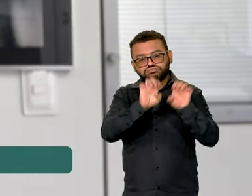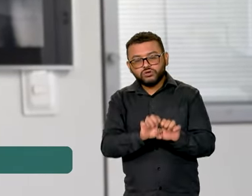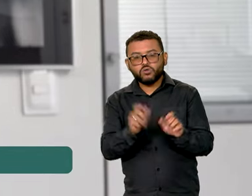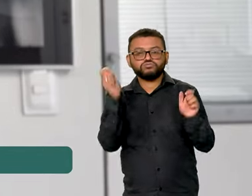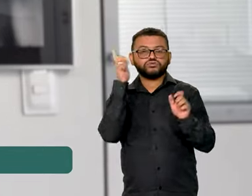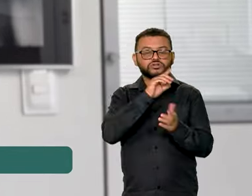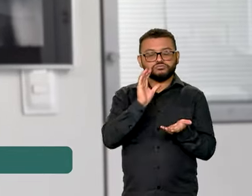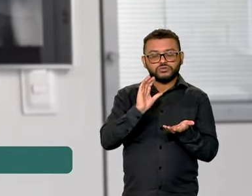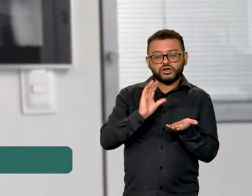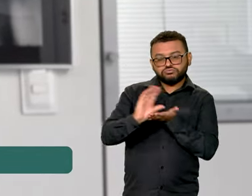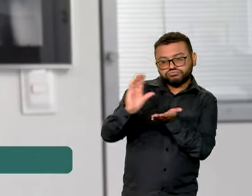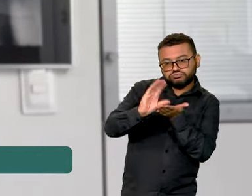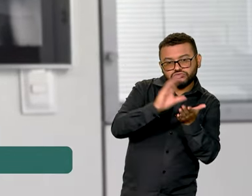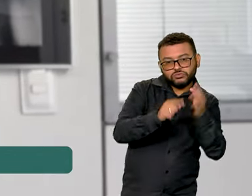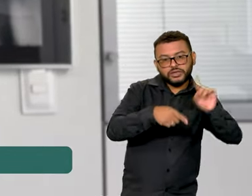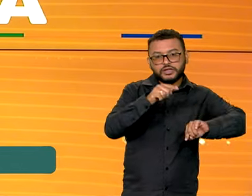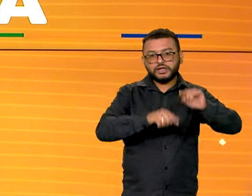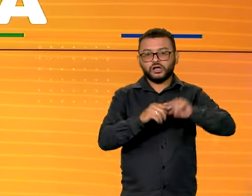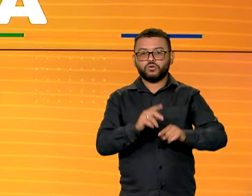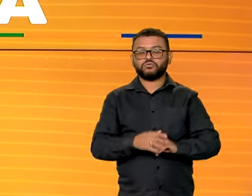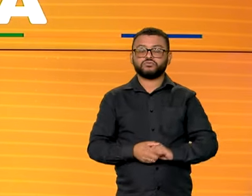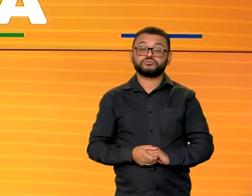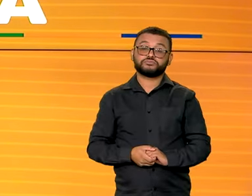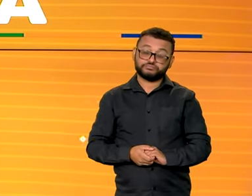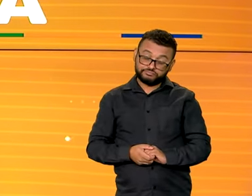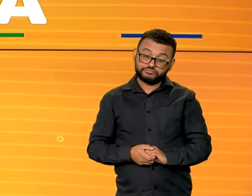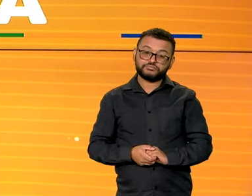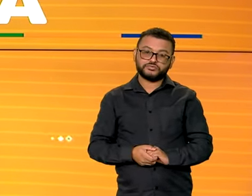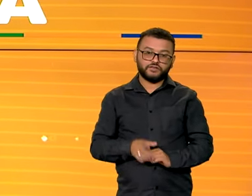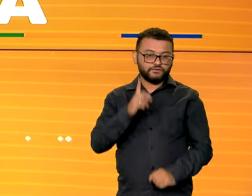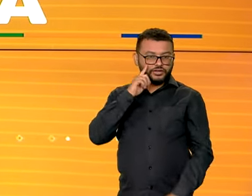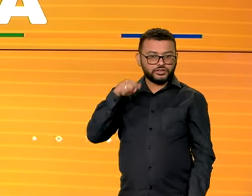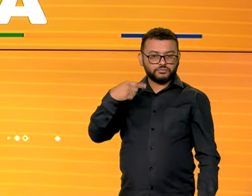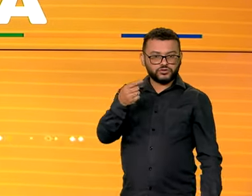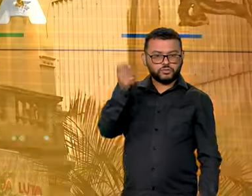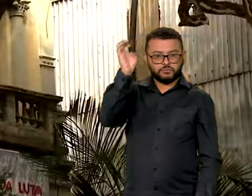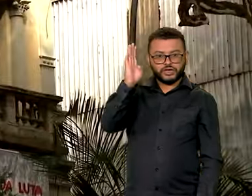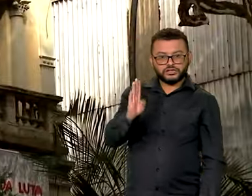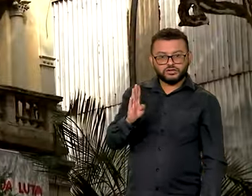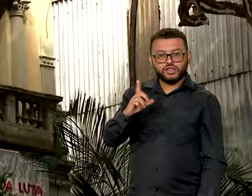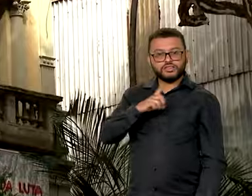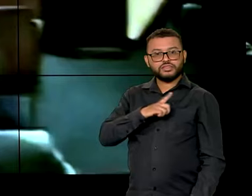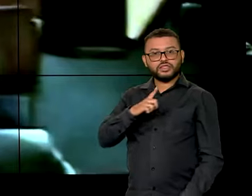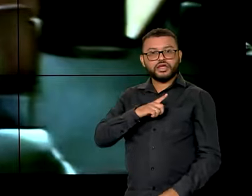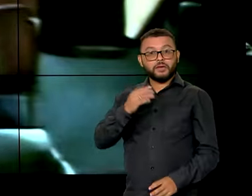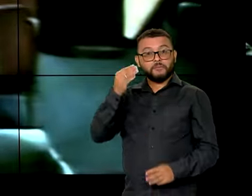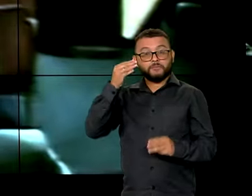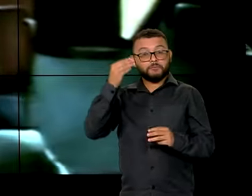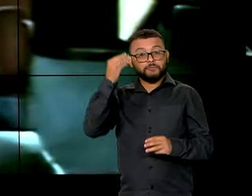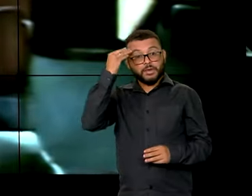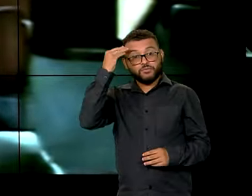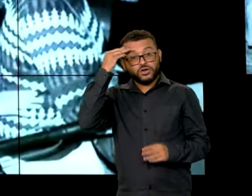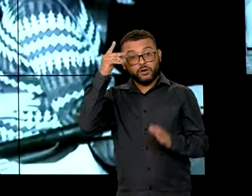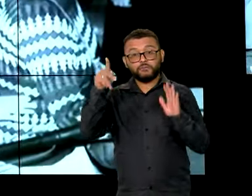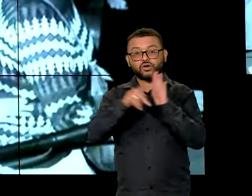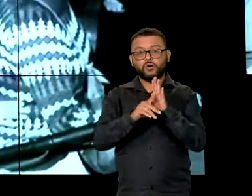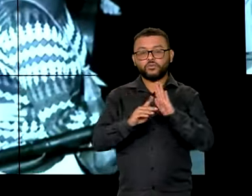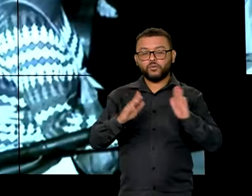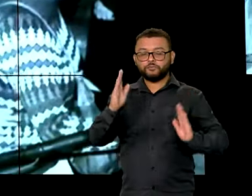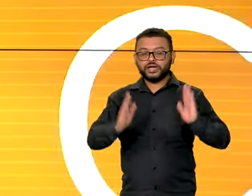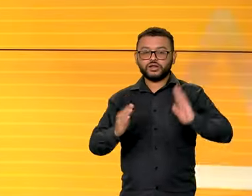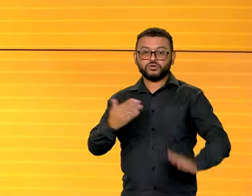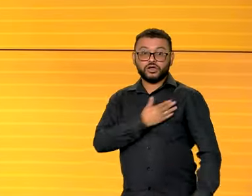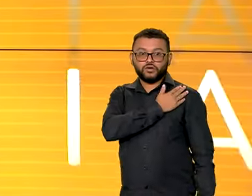e de equipar as unidades básicas de saúde. Veja a seguir, Brasil vai ter um memorial sobre o período da ditadura